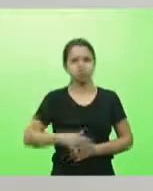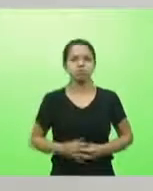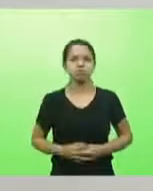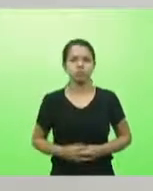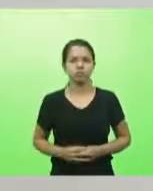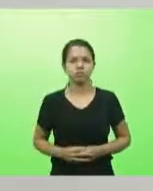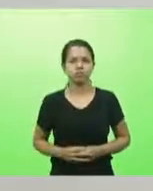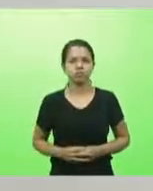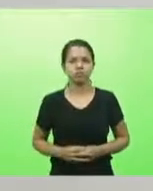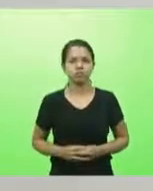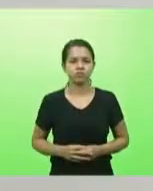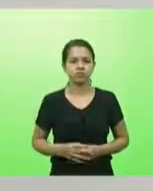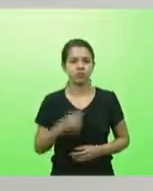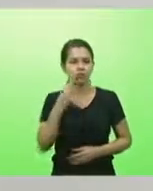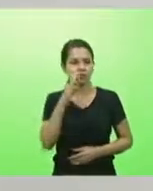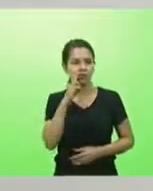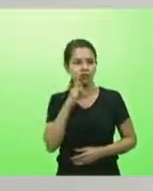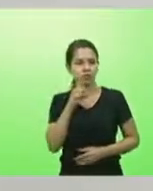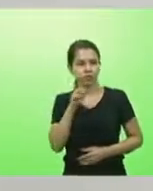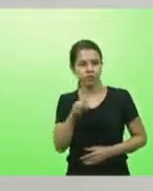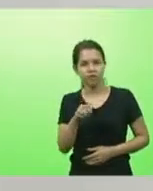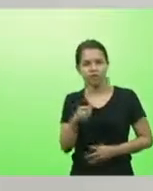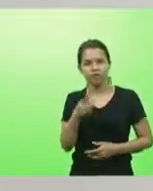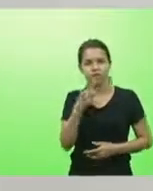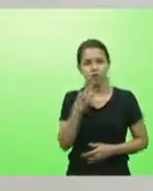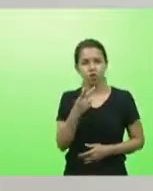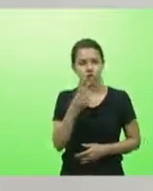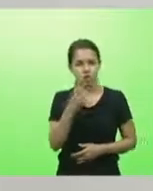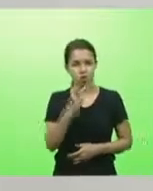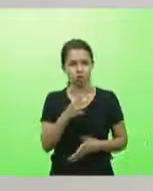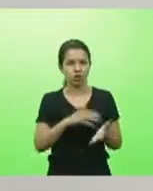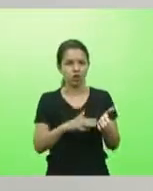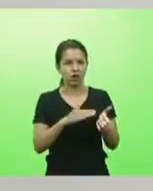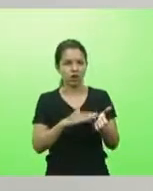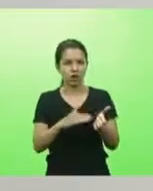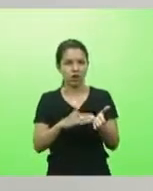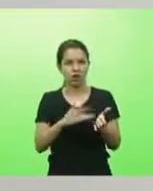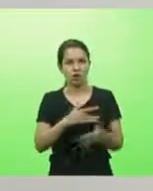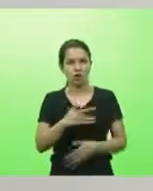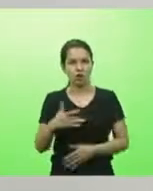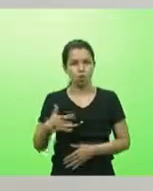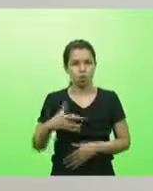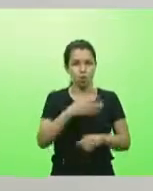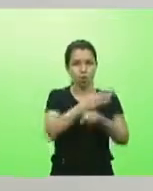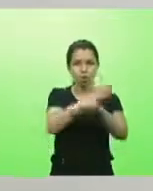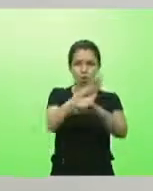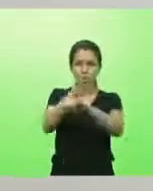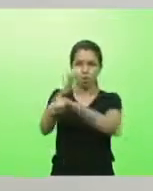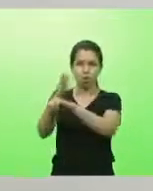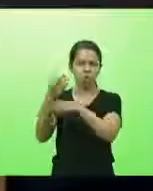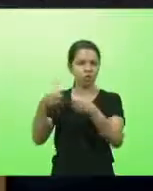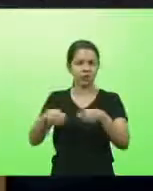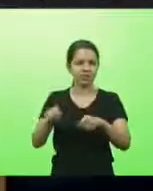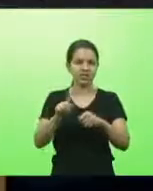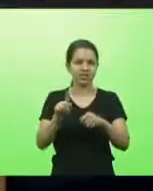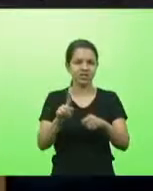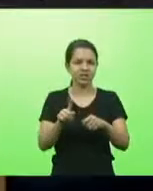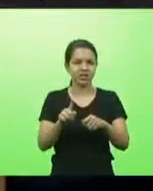Deputado Ivan, o senhor falou do tour feito pelo secretário de saúde. Não precisa fazer. Utiliza o aplicativo WhatsApp.